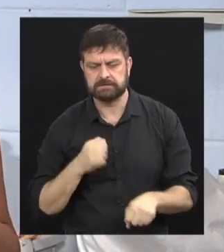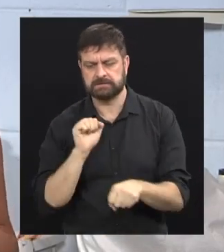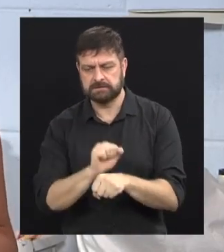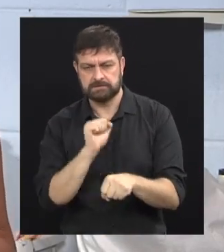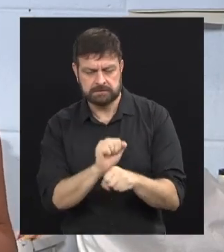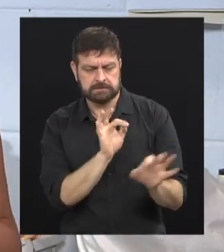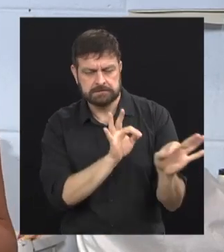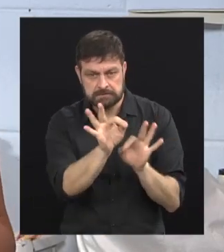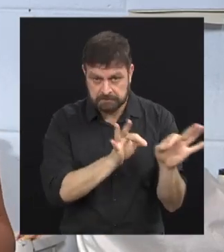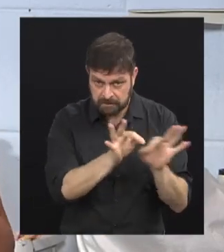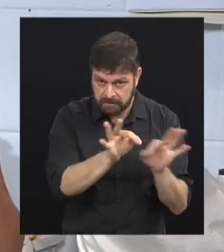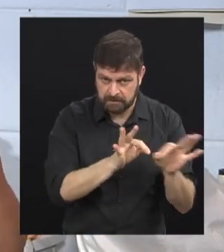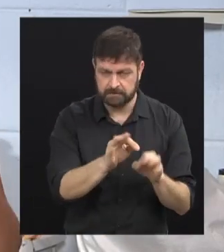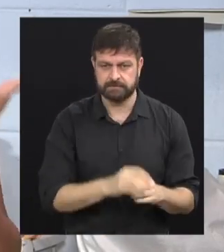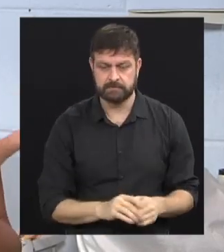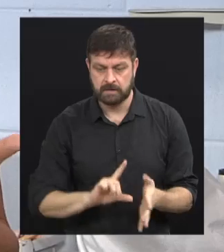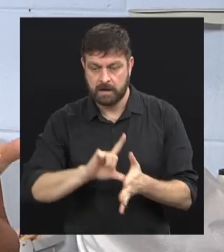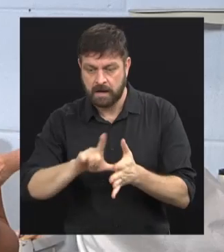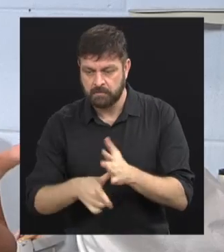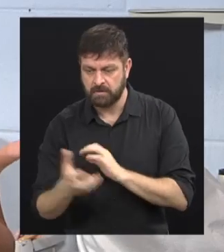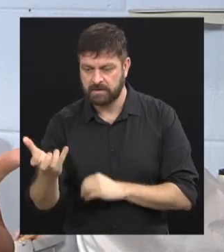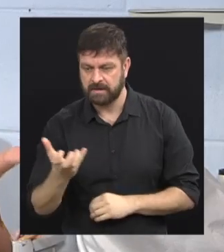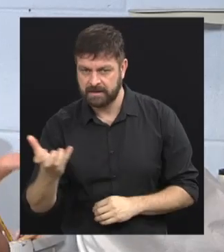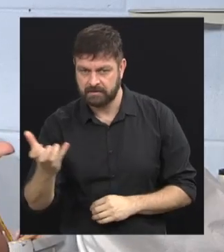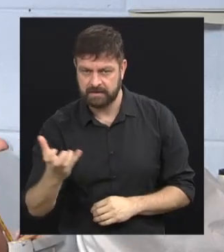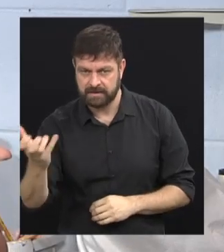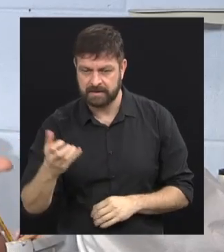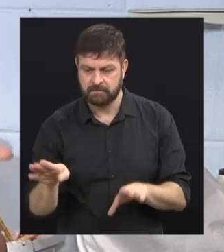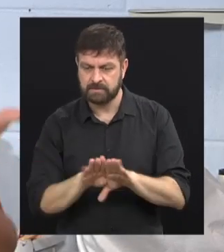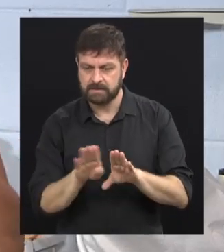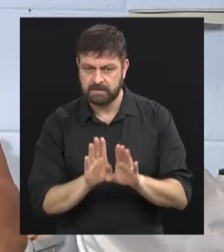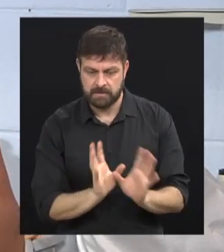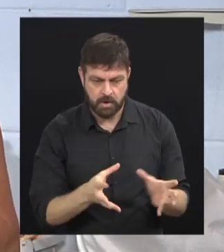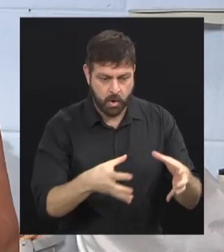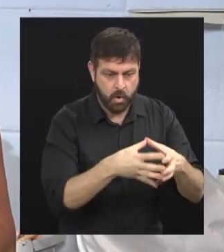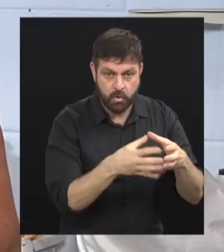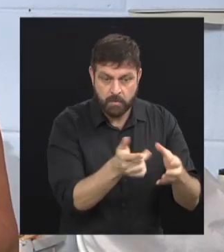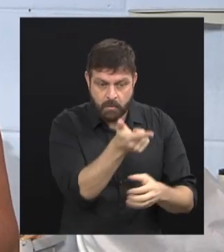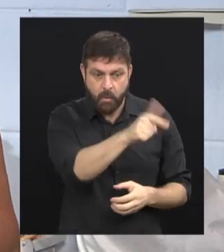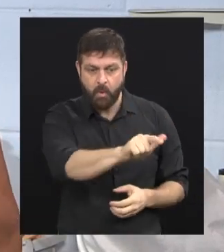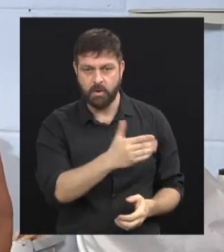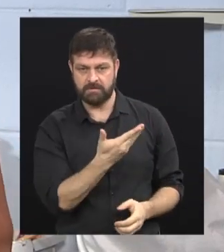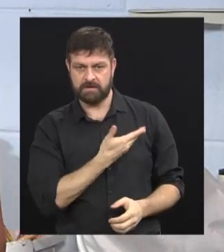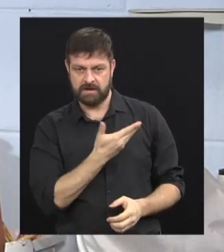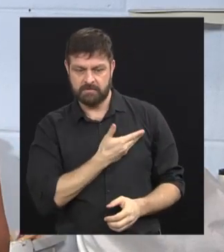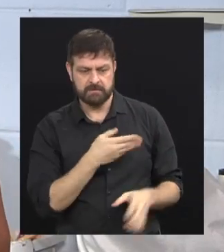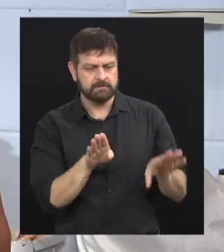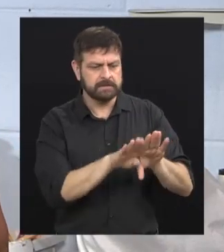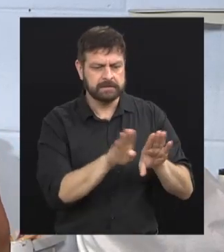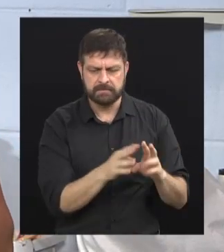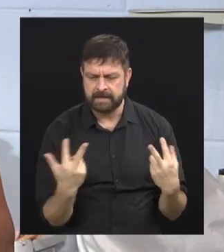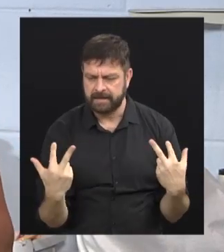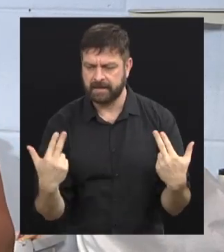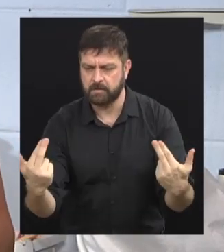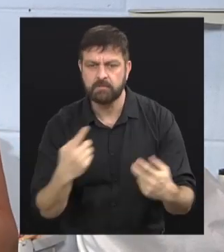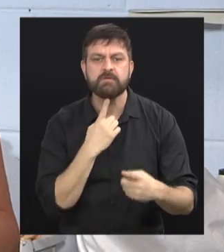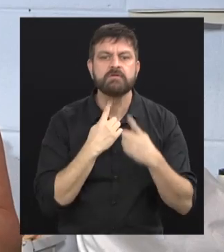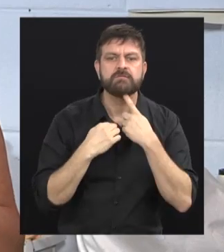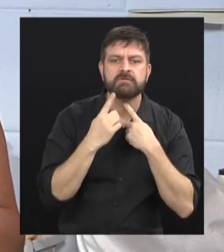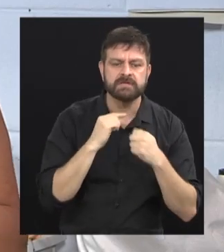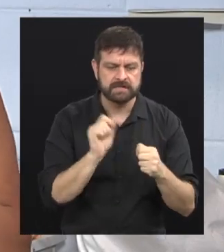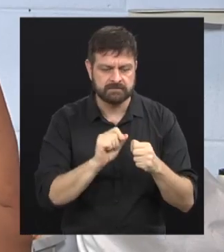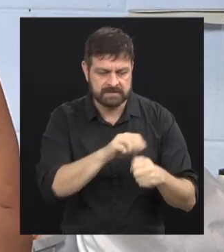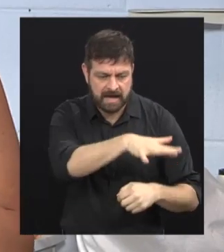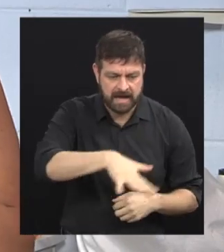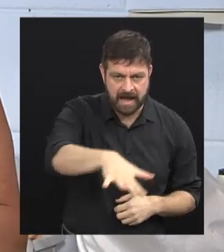começou a se organizar. E depois do Quero Quero, um outro grupo de amigos meus também resolveu fazer